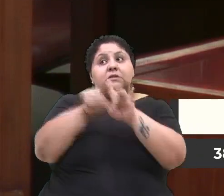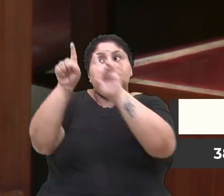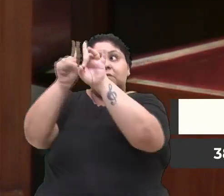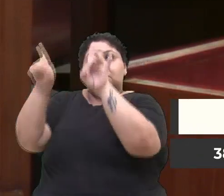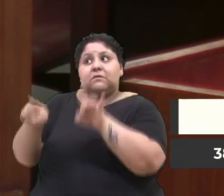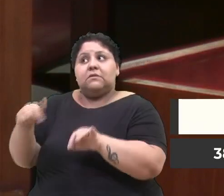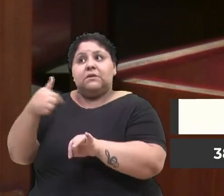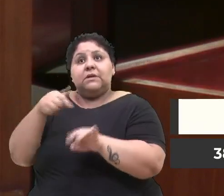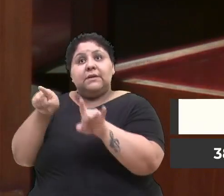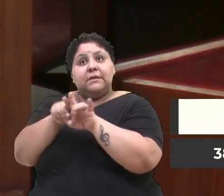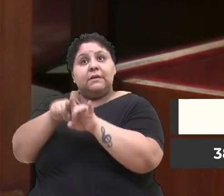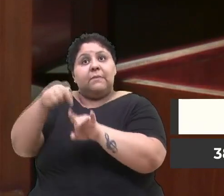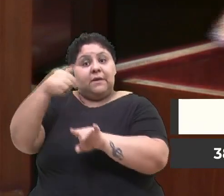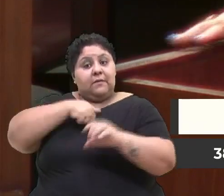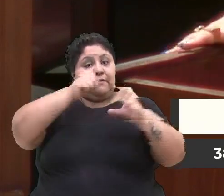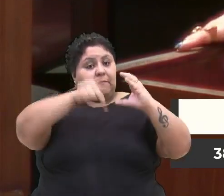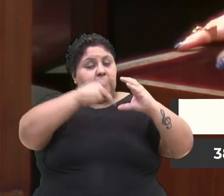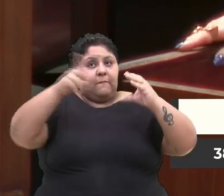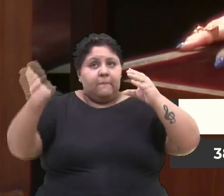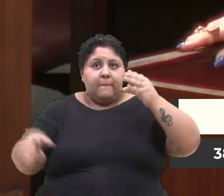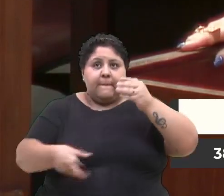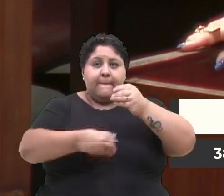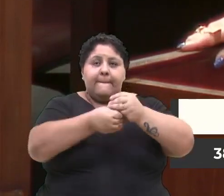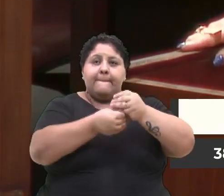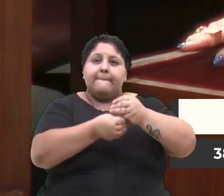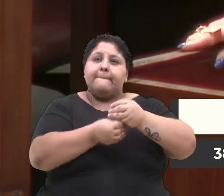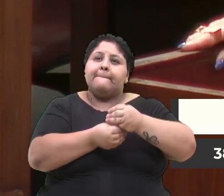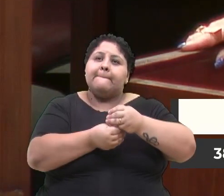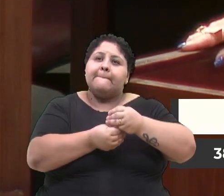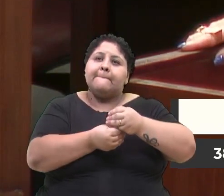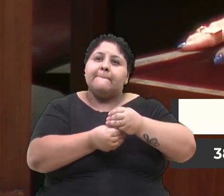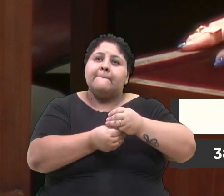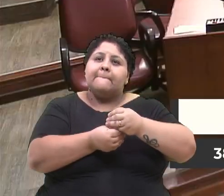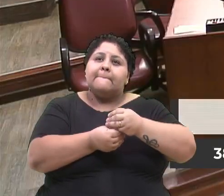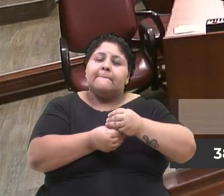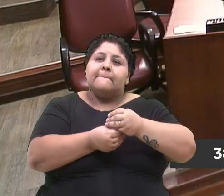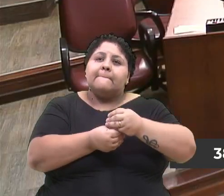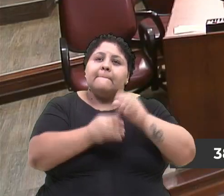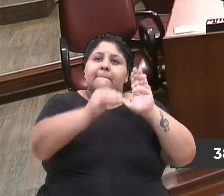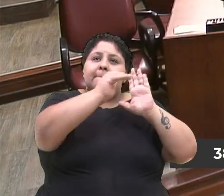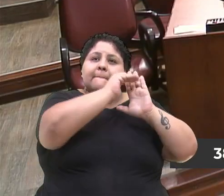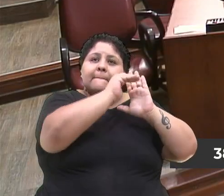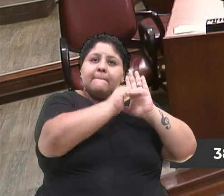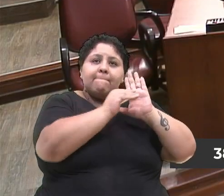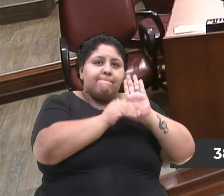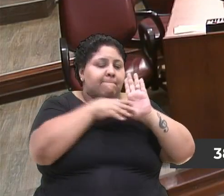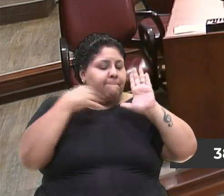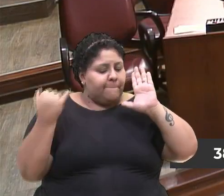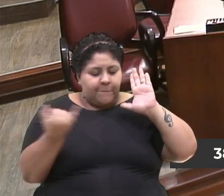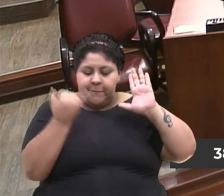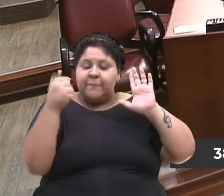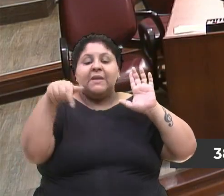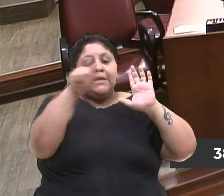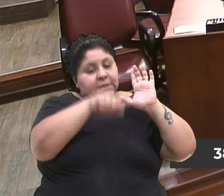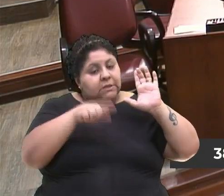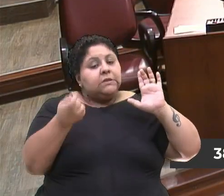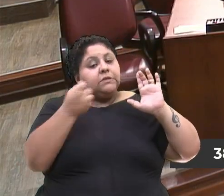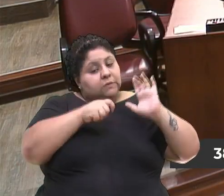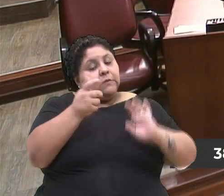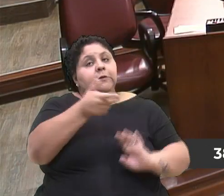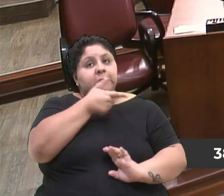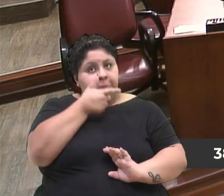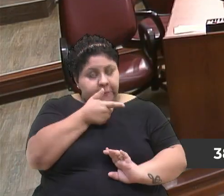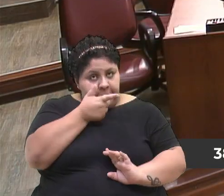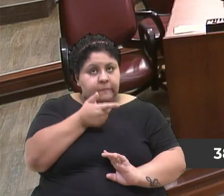Câmara de Vereadores. Sua parte, vereadora. Rose, pauta fundamental, a gente precisa falar a respeito